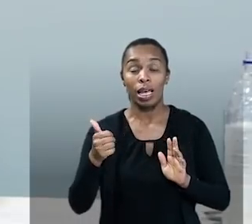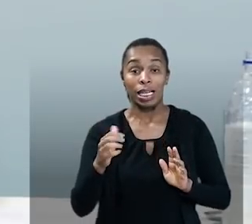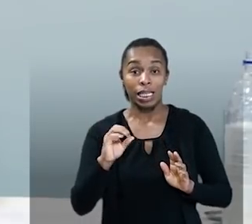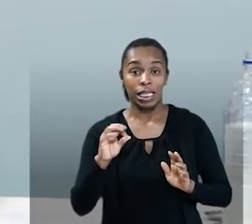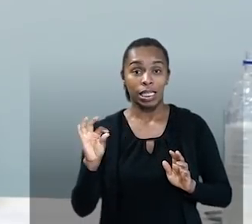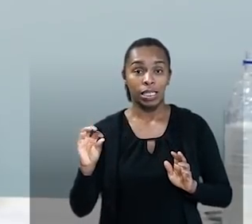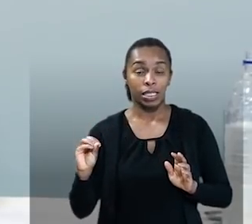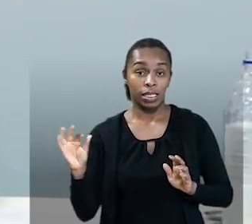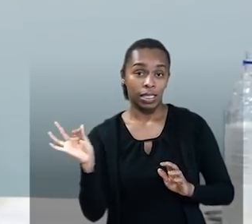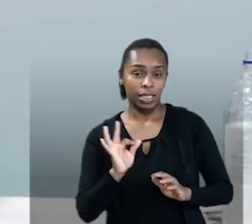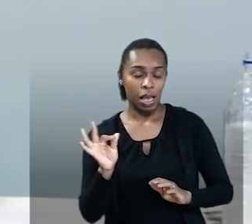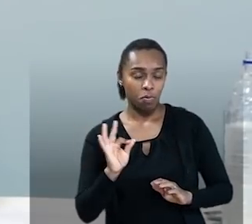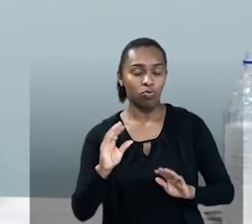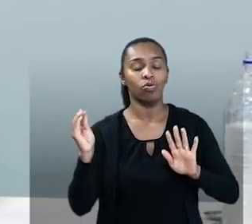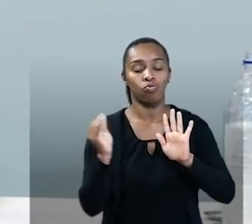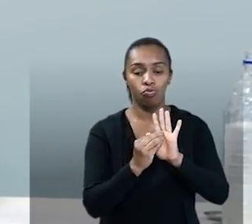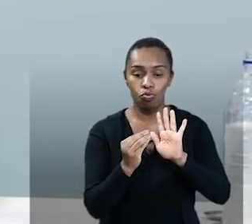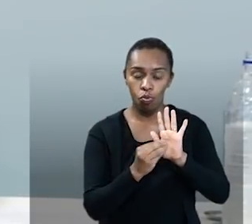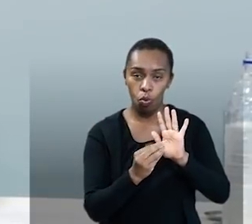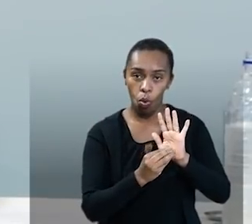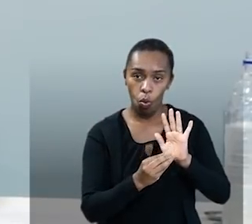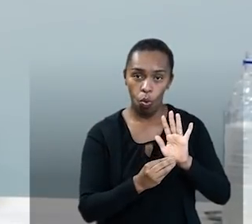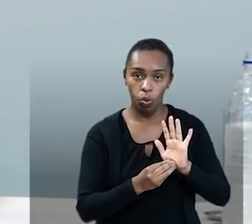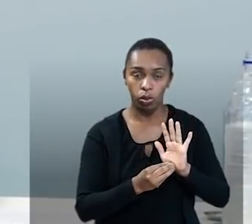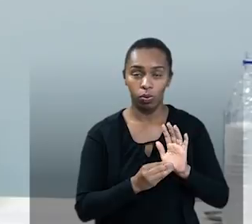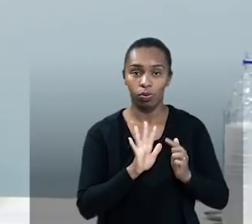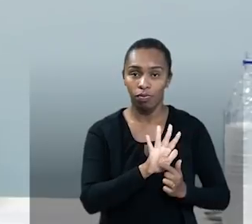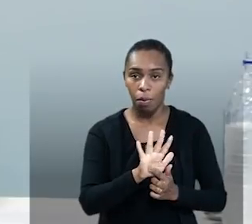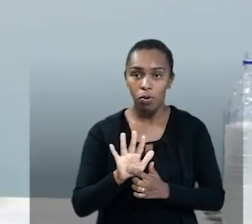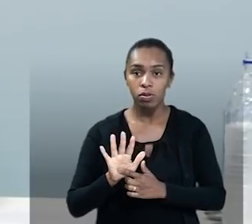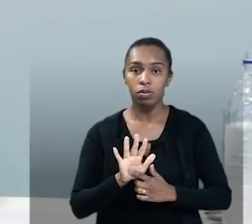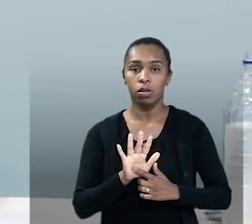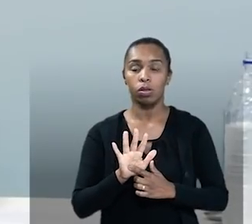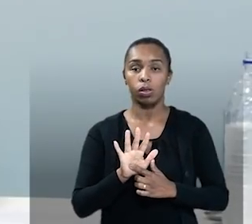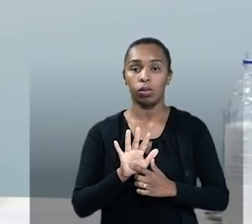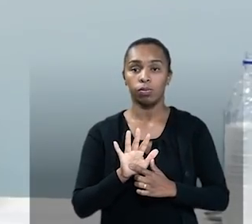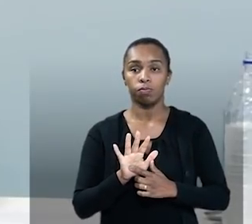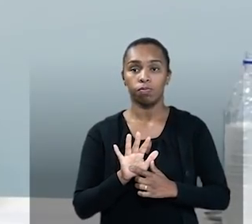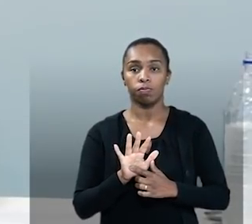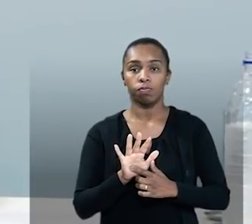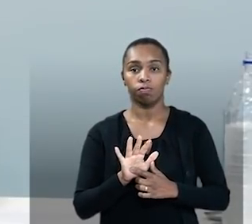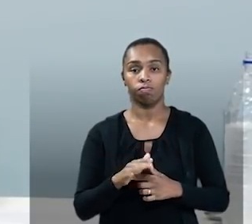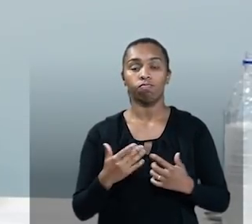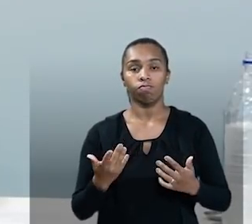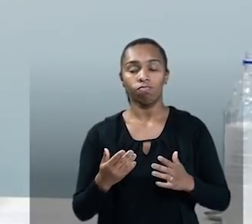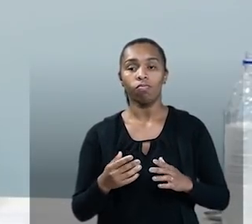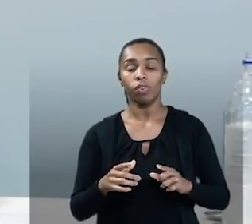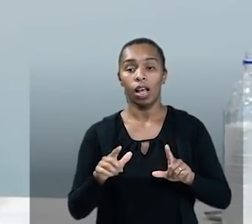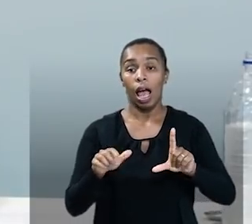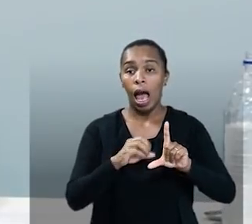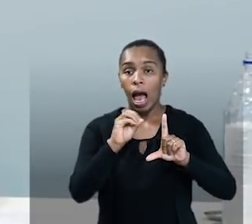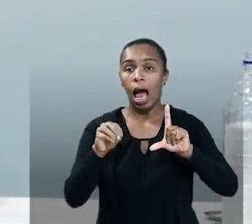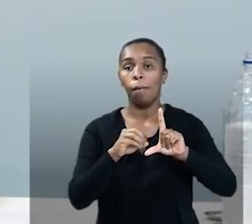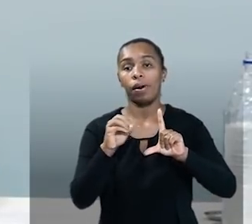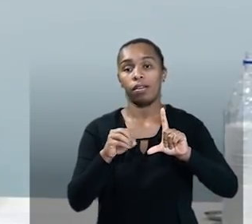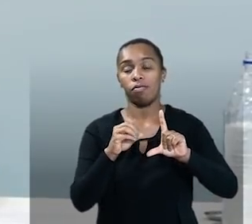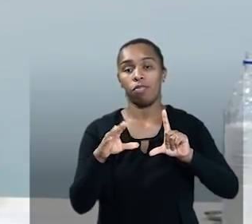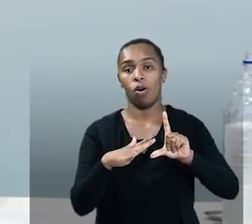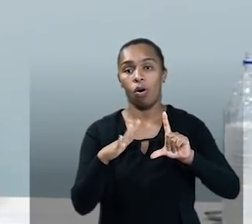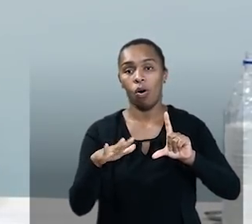voltado para o conteúdo que ali está sendo oferecido. E é uma plataforma, como foi falado,